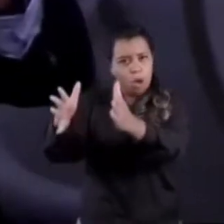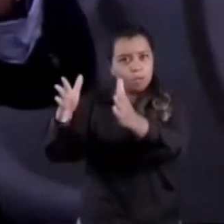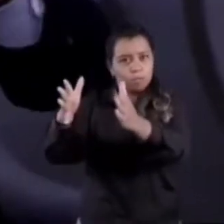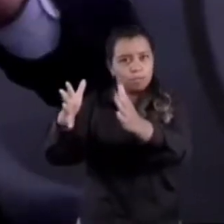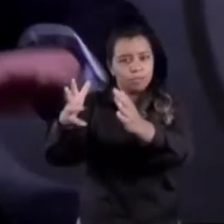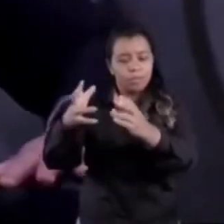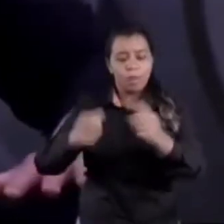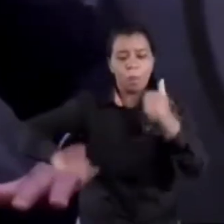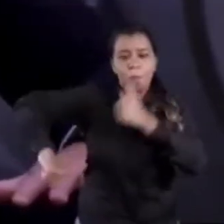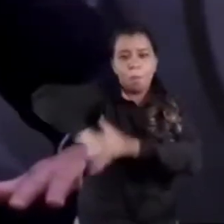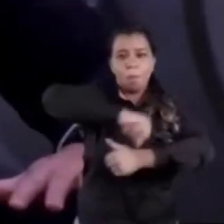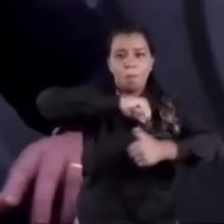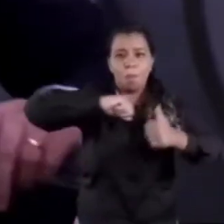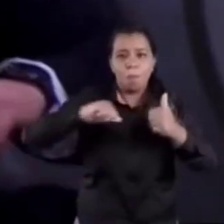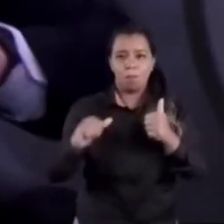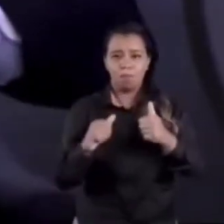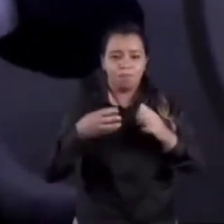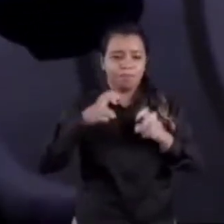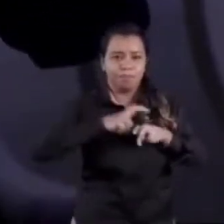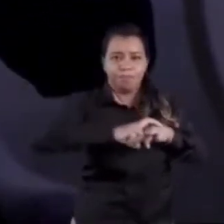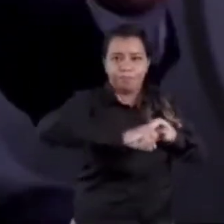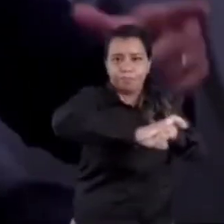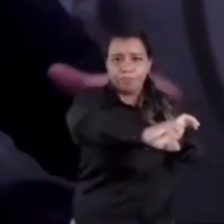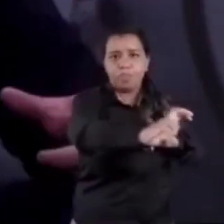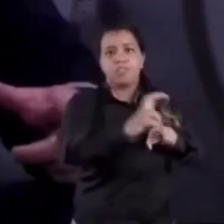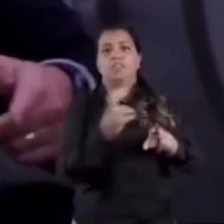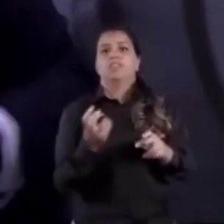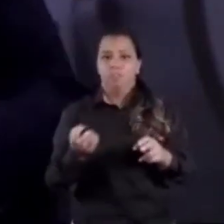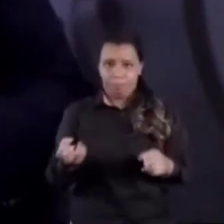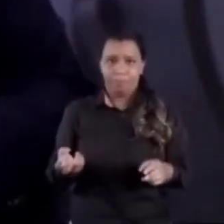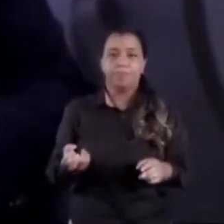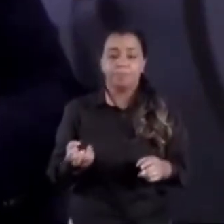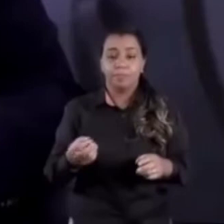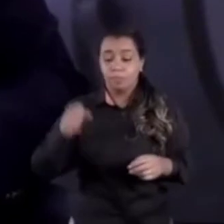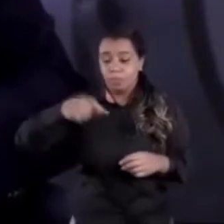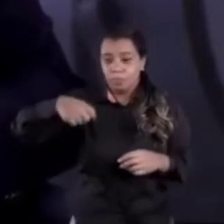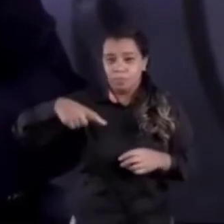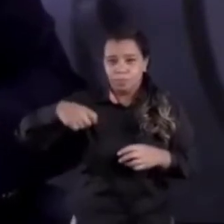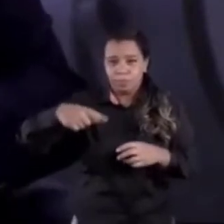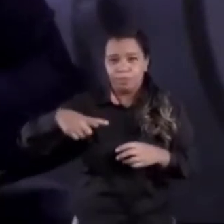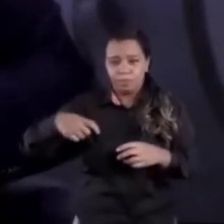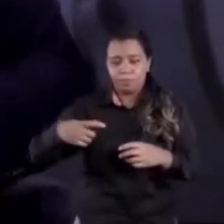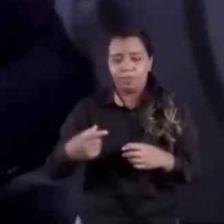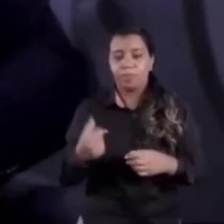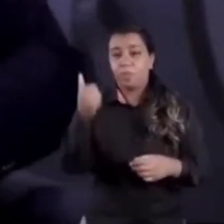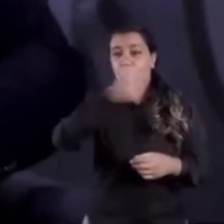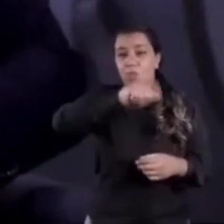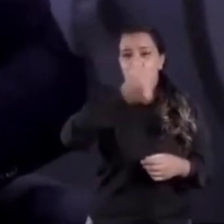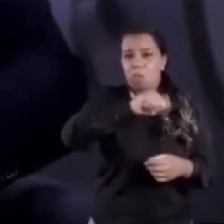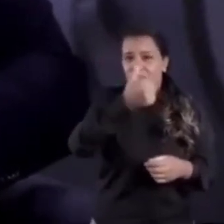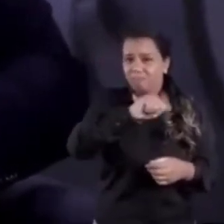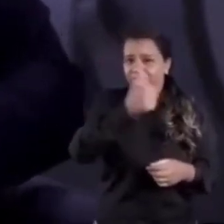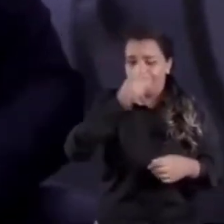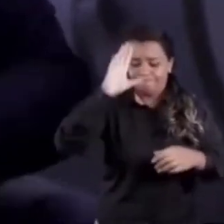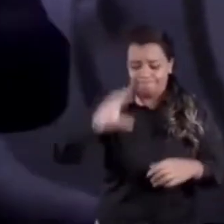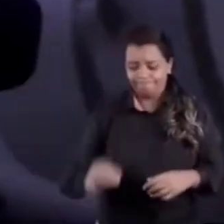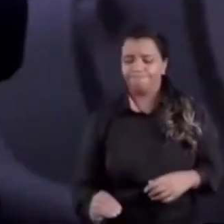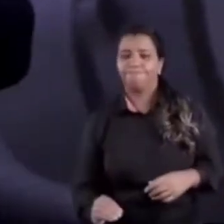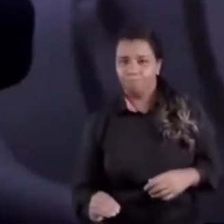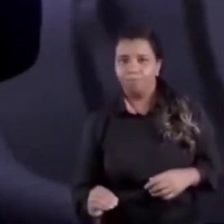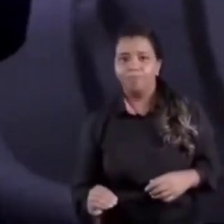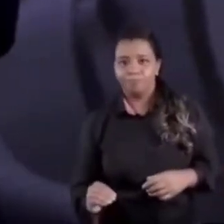direção do Arco Norte caiu 26%. Isso empurrou o frete agrícola no Brasil para baixo em 11%, porque a competição com os